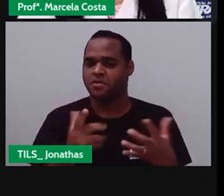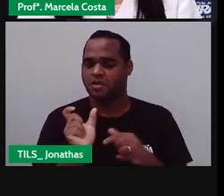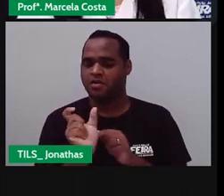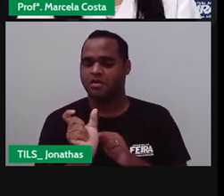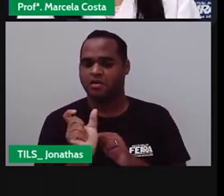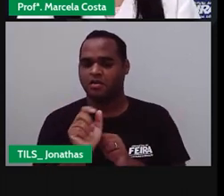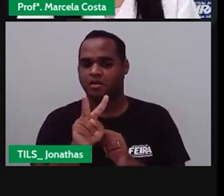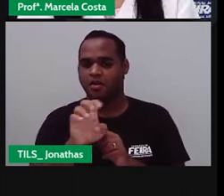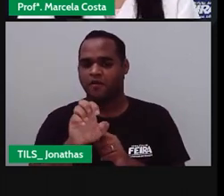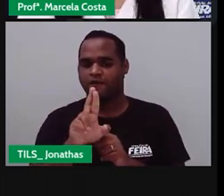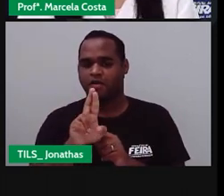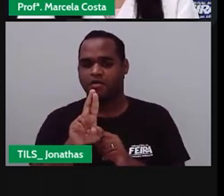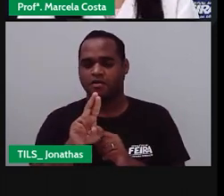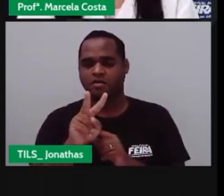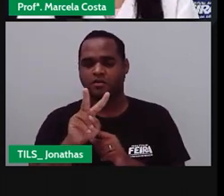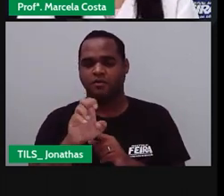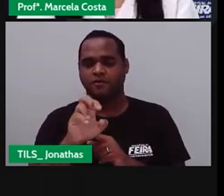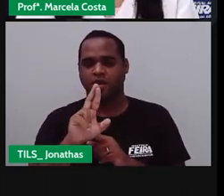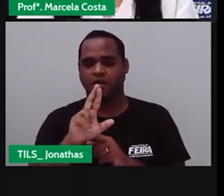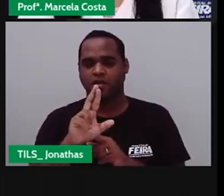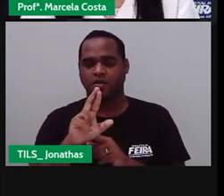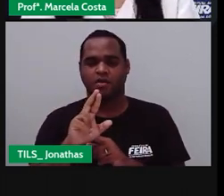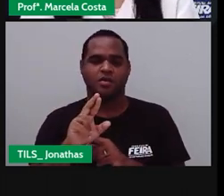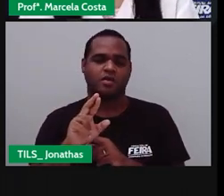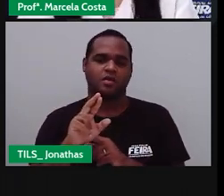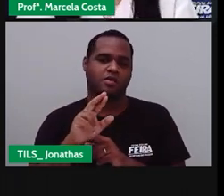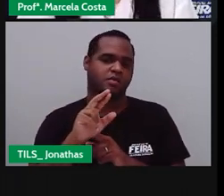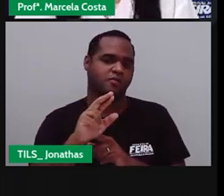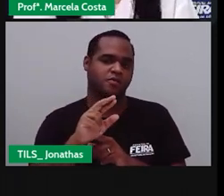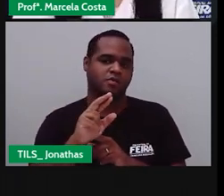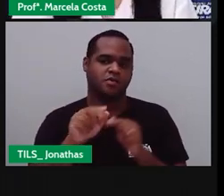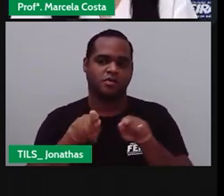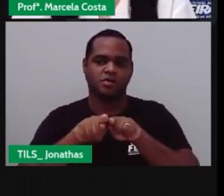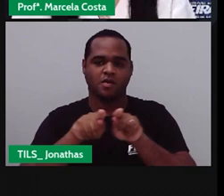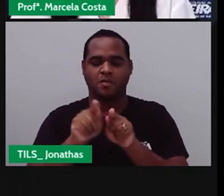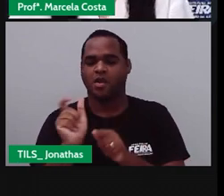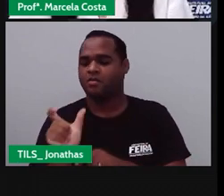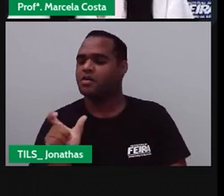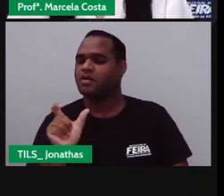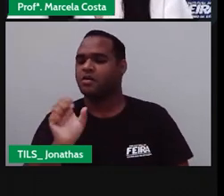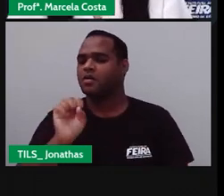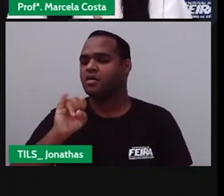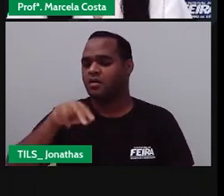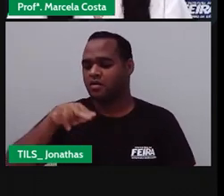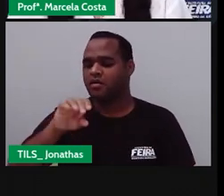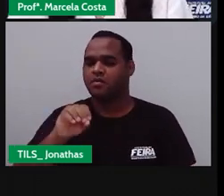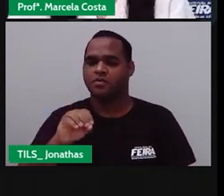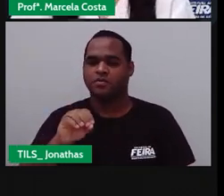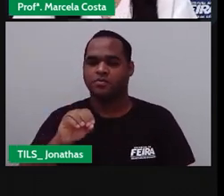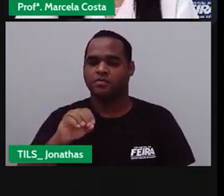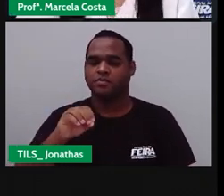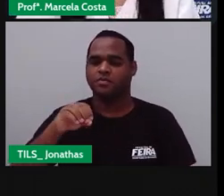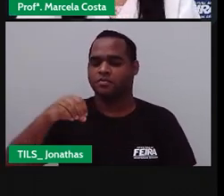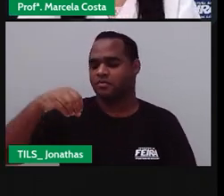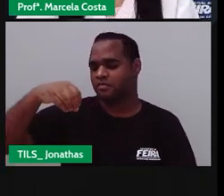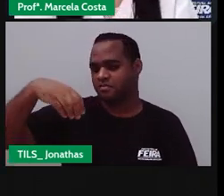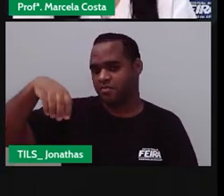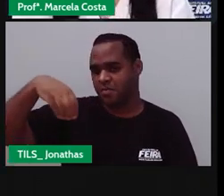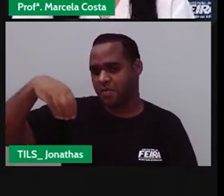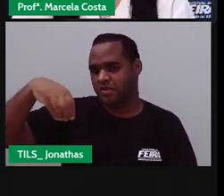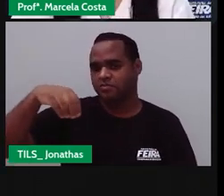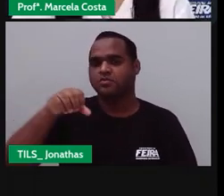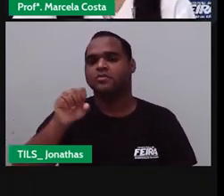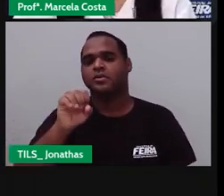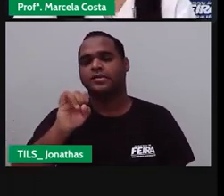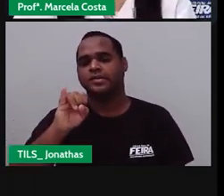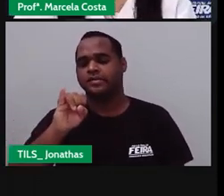Ver E A palavra Sino Inicia aí Com